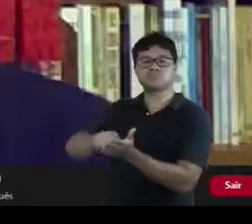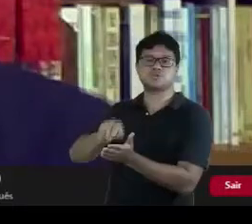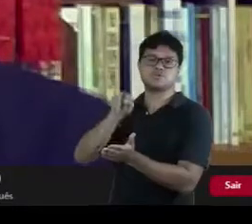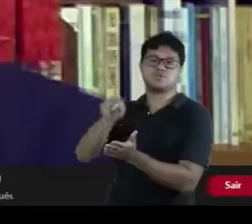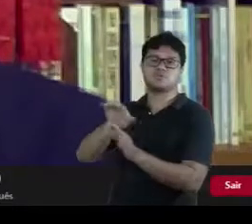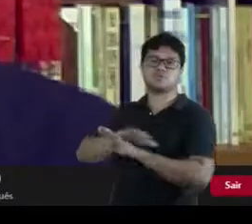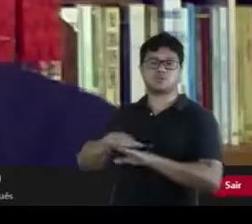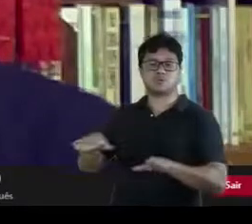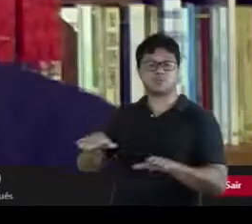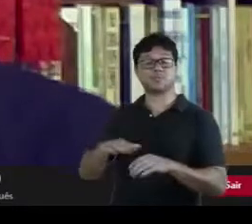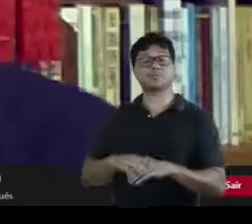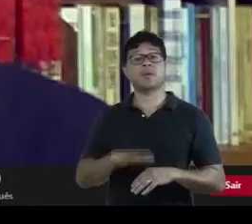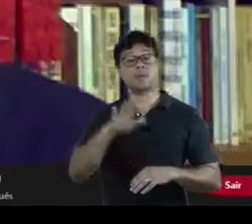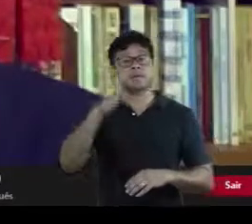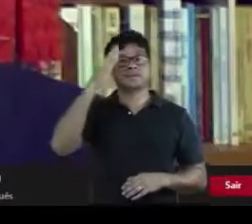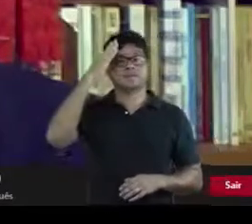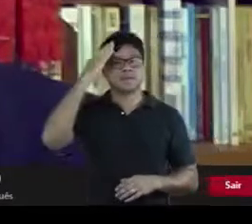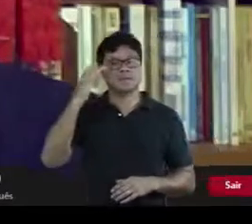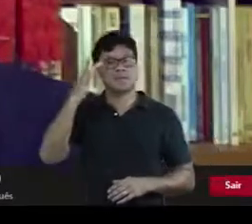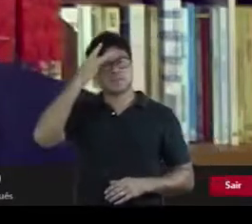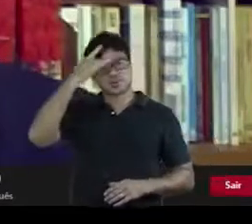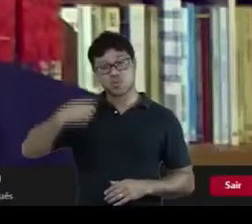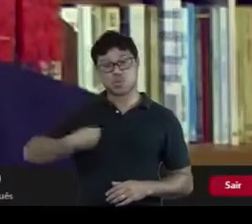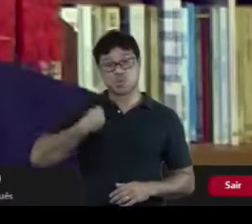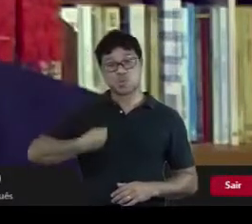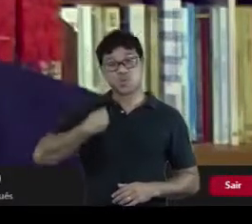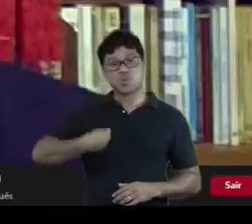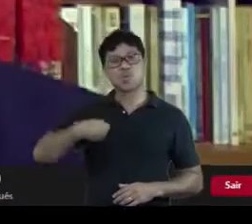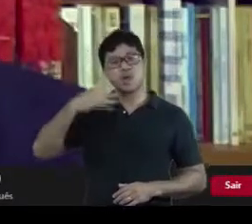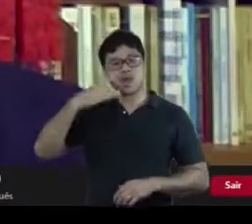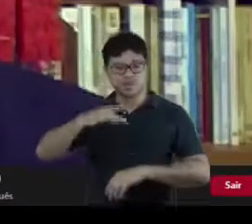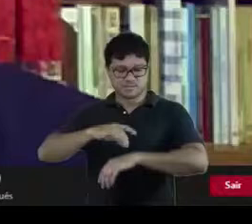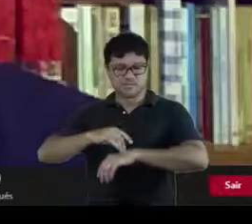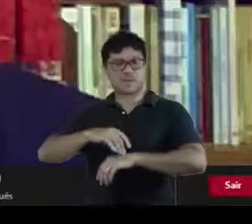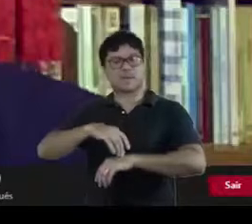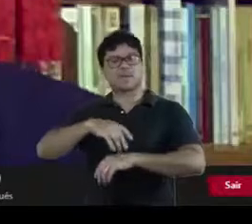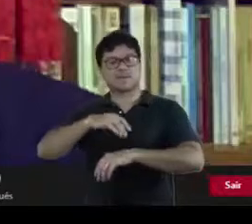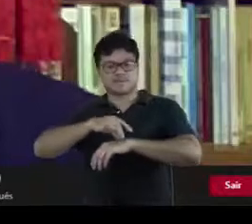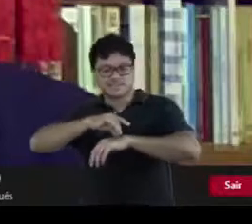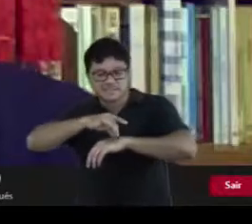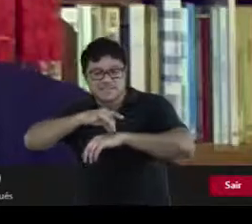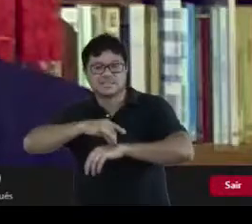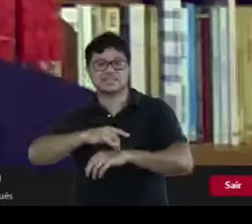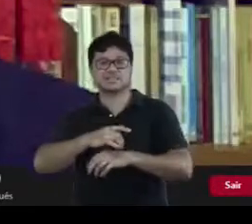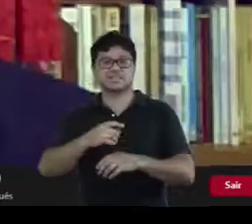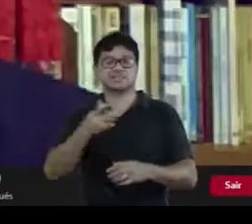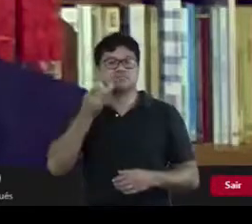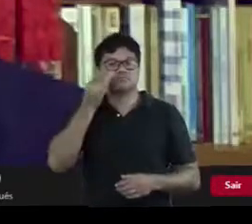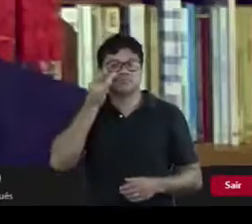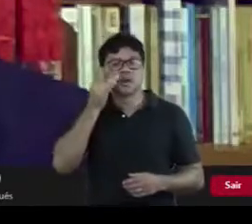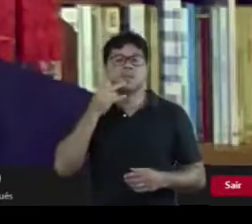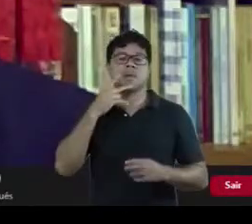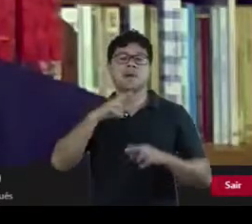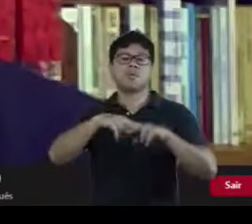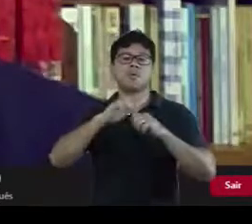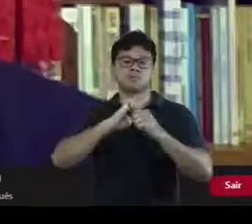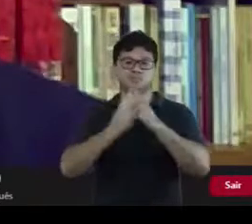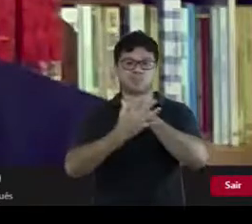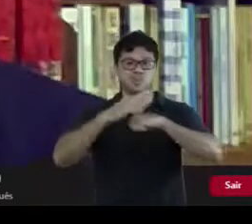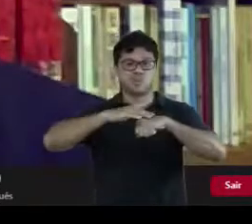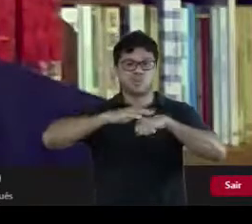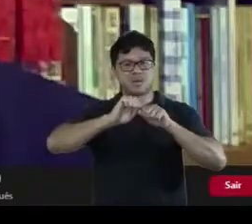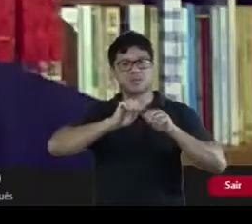saber que essas pessoas existem, sim, são de carne e osso, e que, em função da pandemia, nós não podemos